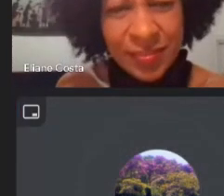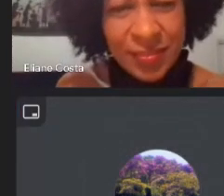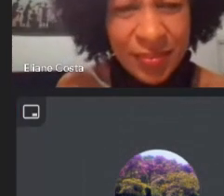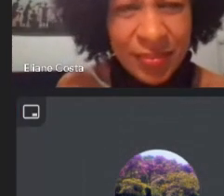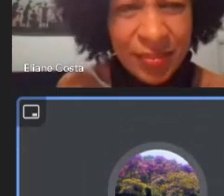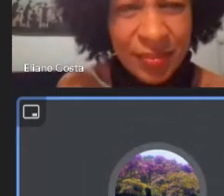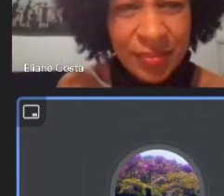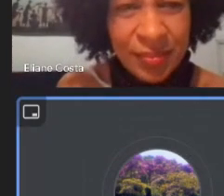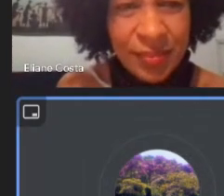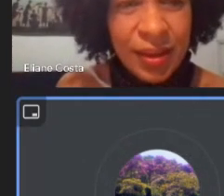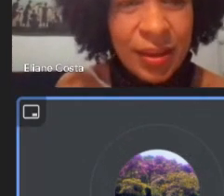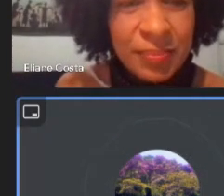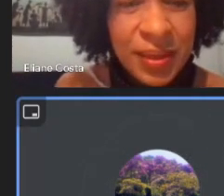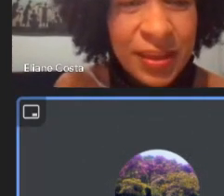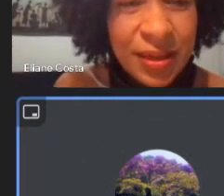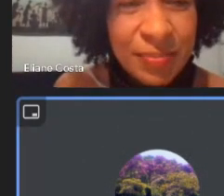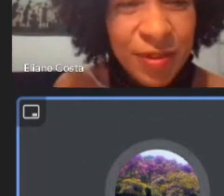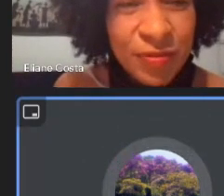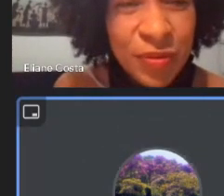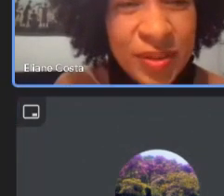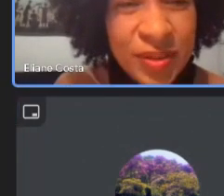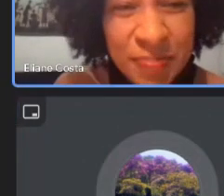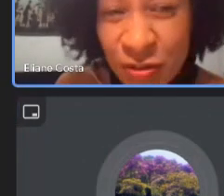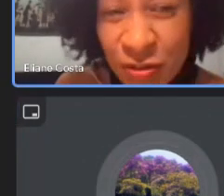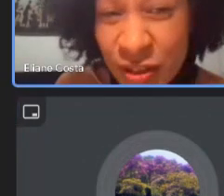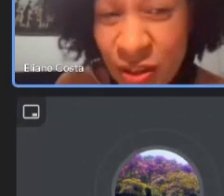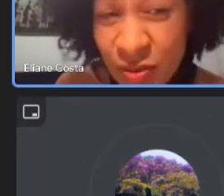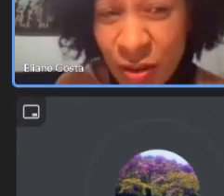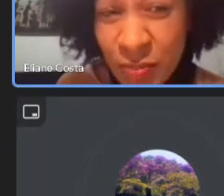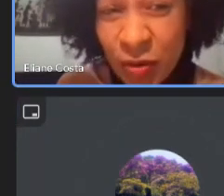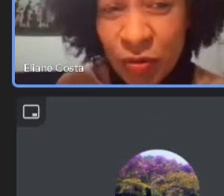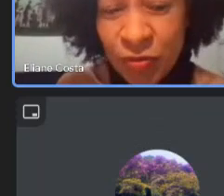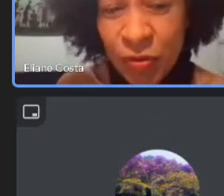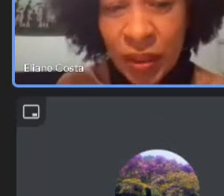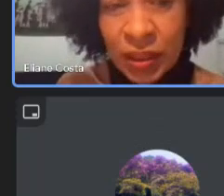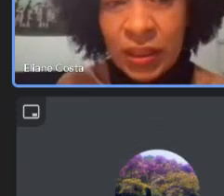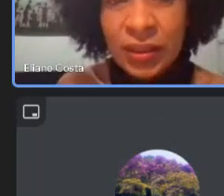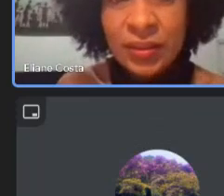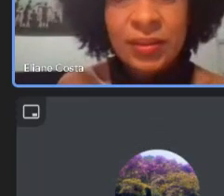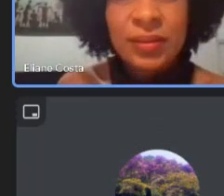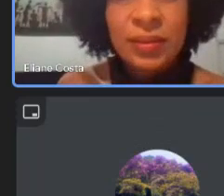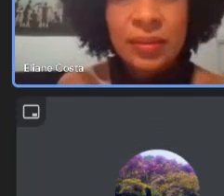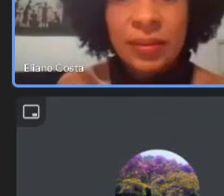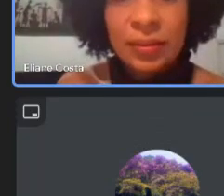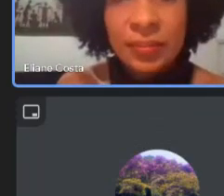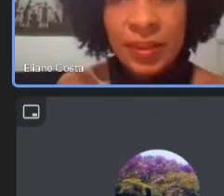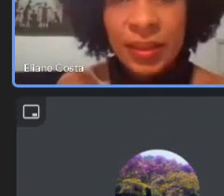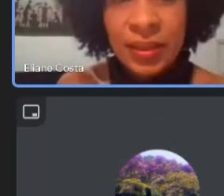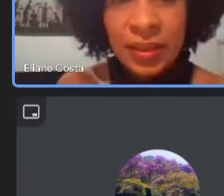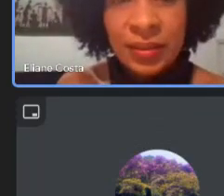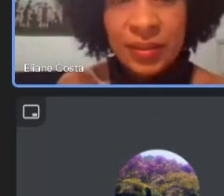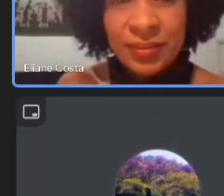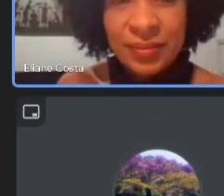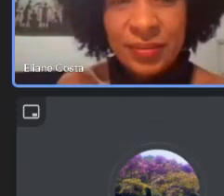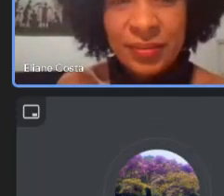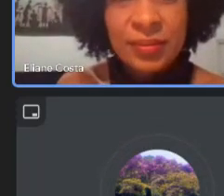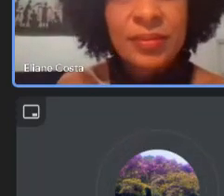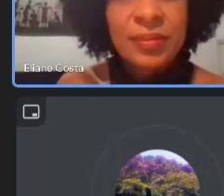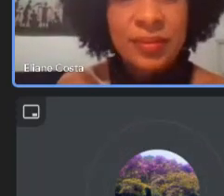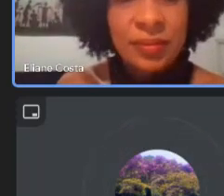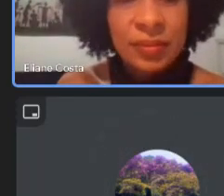oportunidade de estar aqui os espaços de Nina por favor você pode fechar o seu microfone obrigada